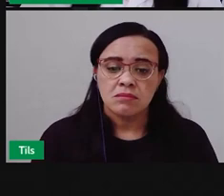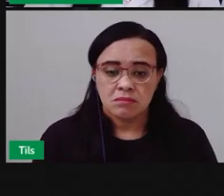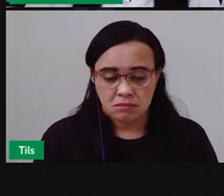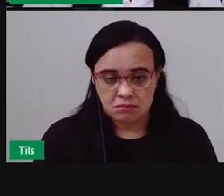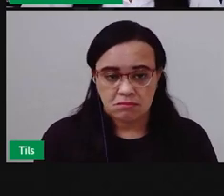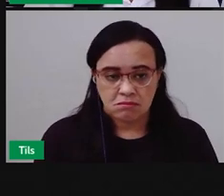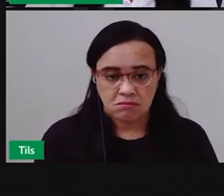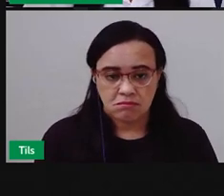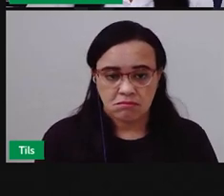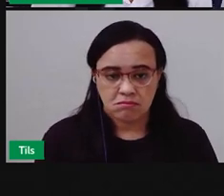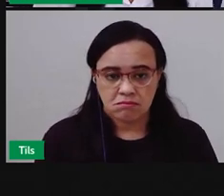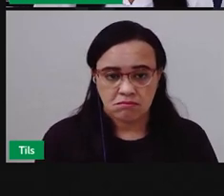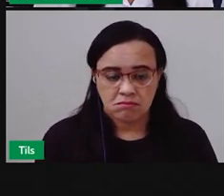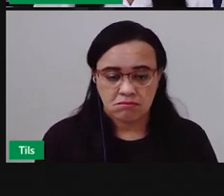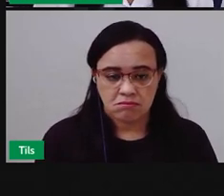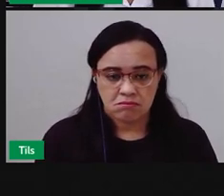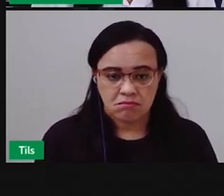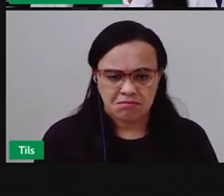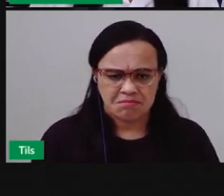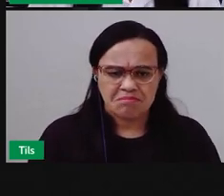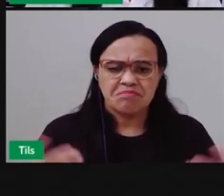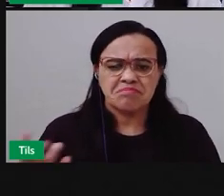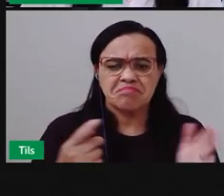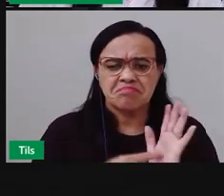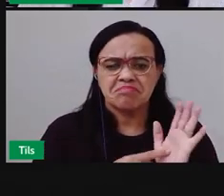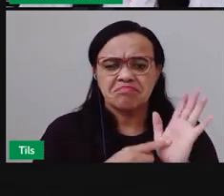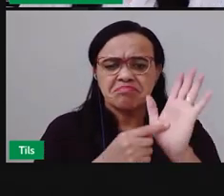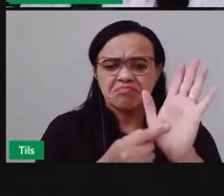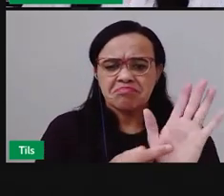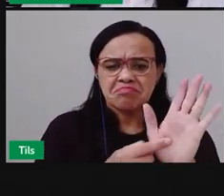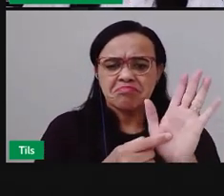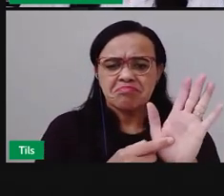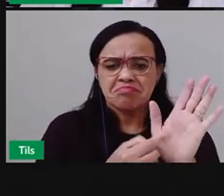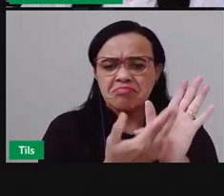O que é que está aparecendo aí nessa cena?